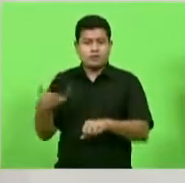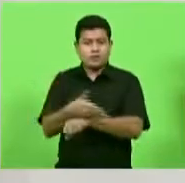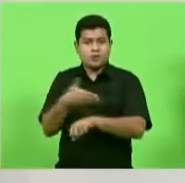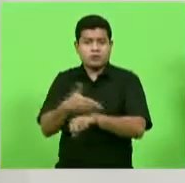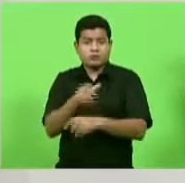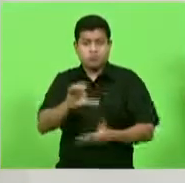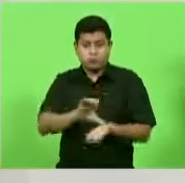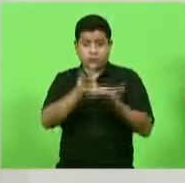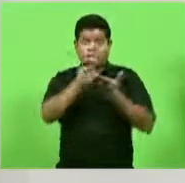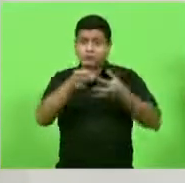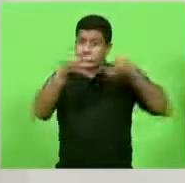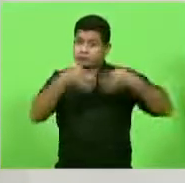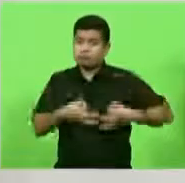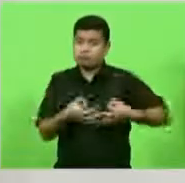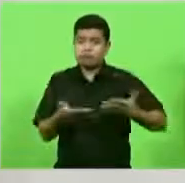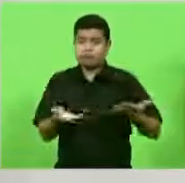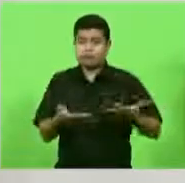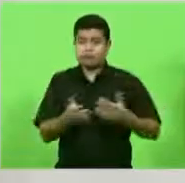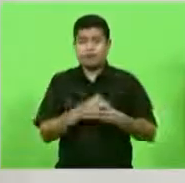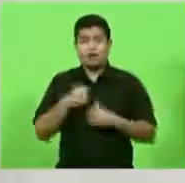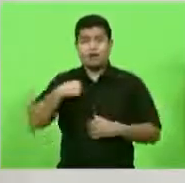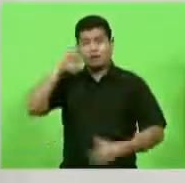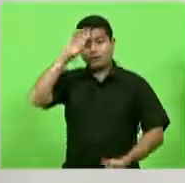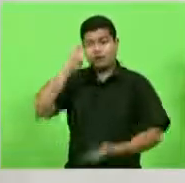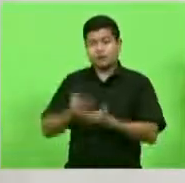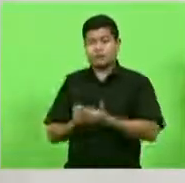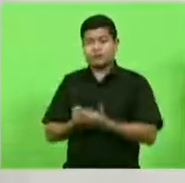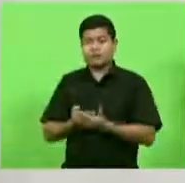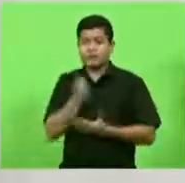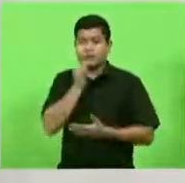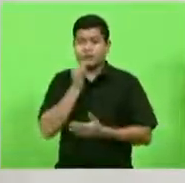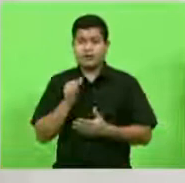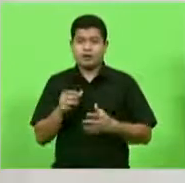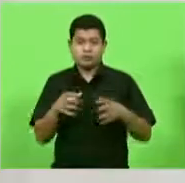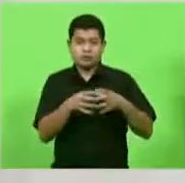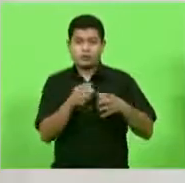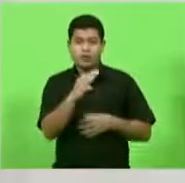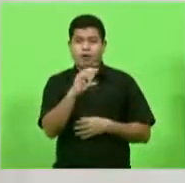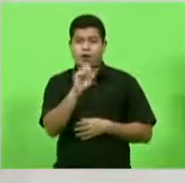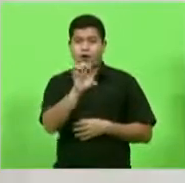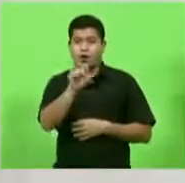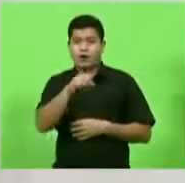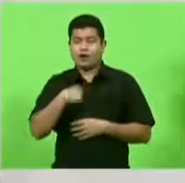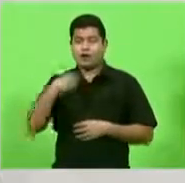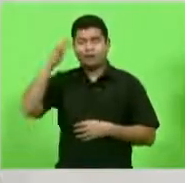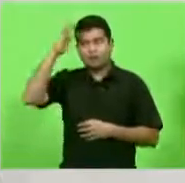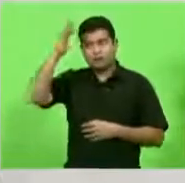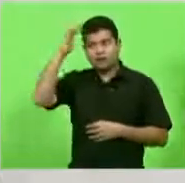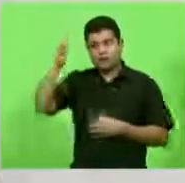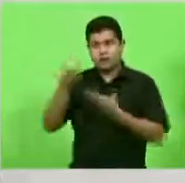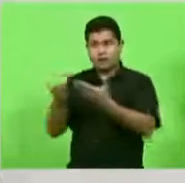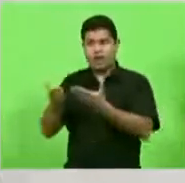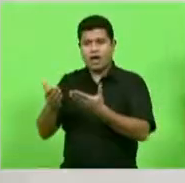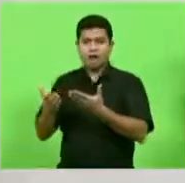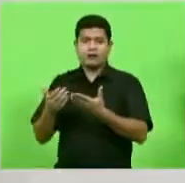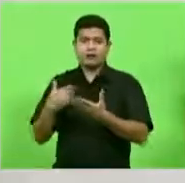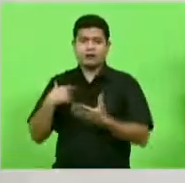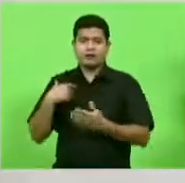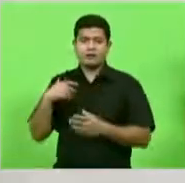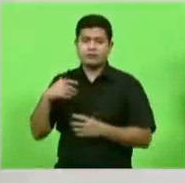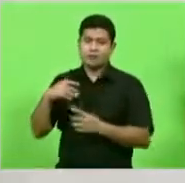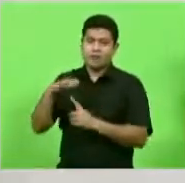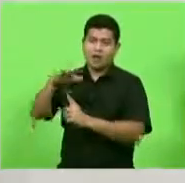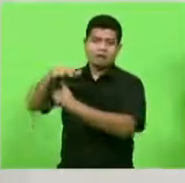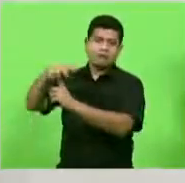falamos em feira, eu acredito que ali, quem faz parte desse COES imagina automaticamente alguém com uma barraquinha de pastel, uma gaita, uma música sertaneja